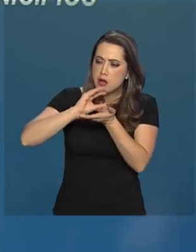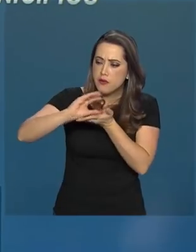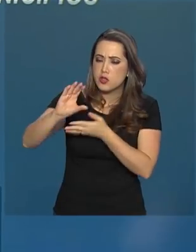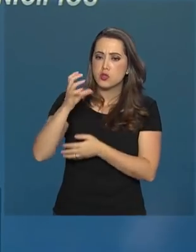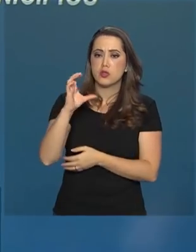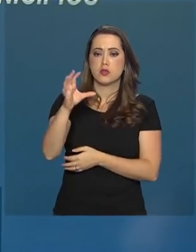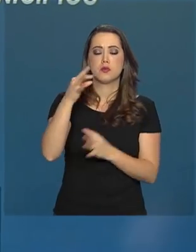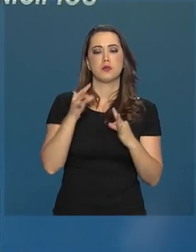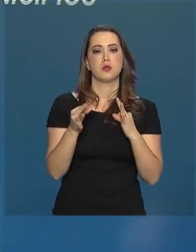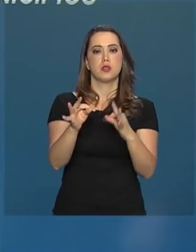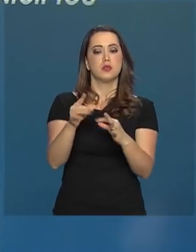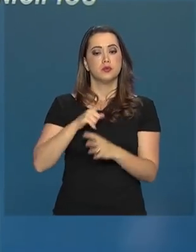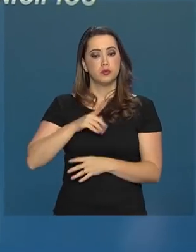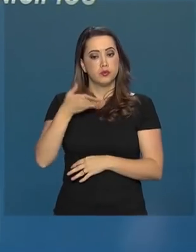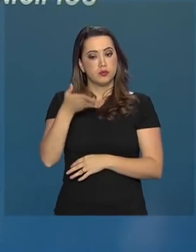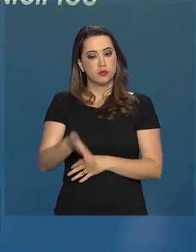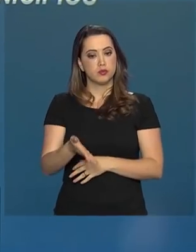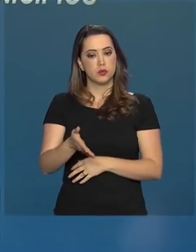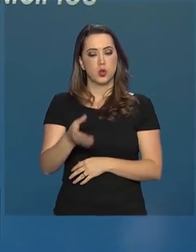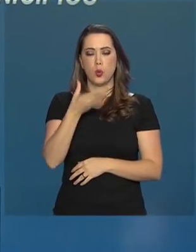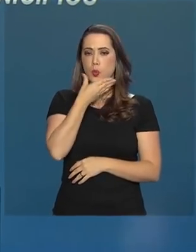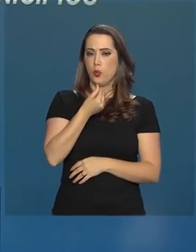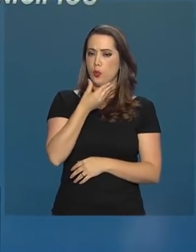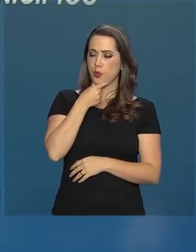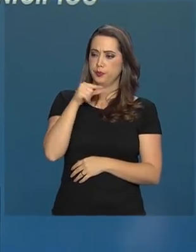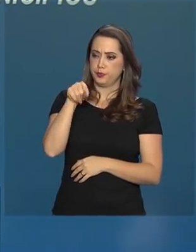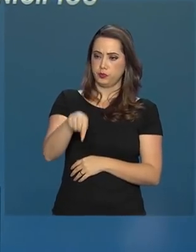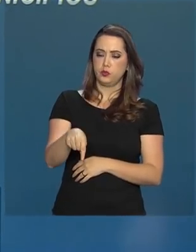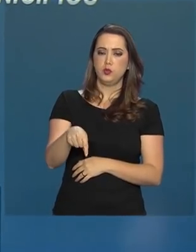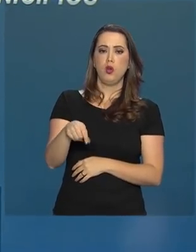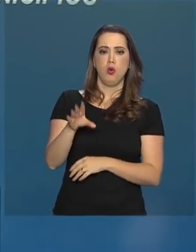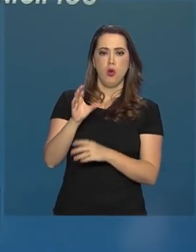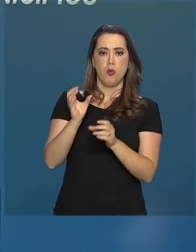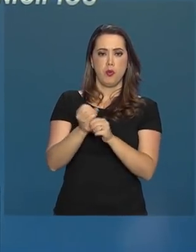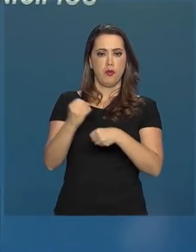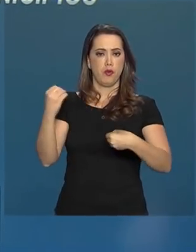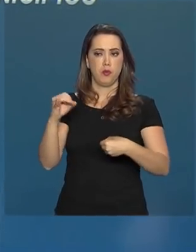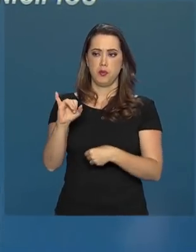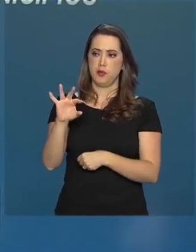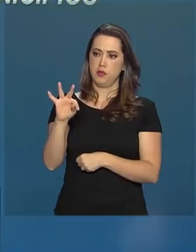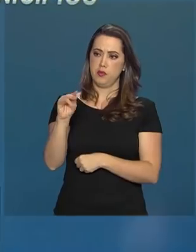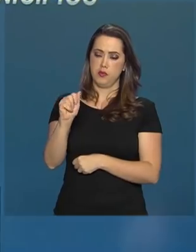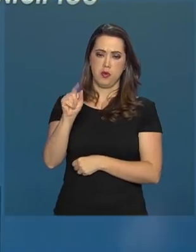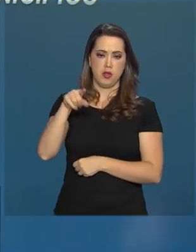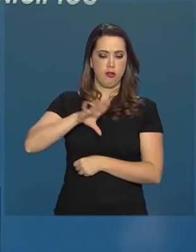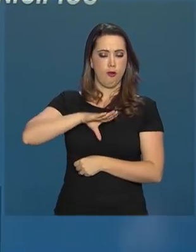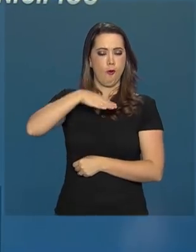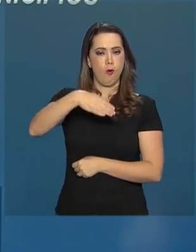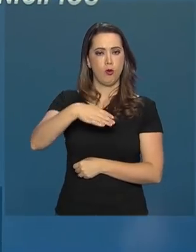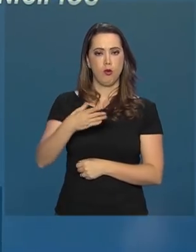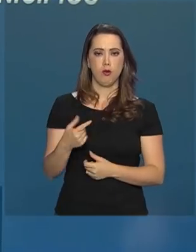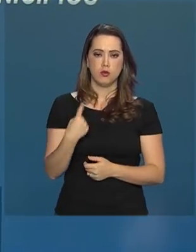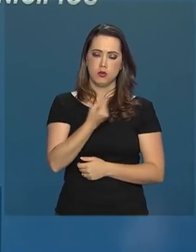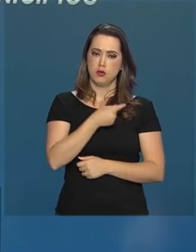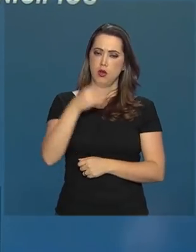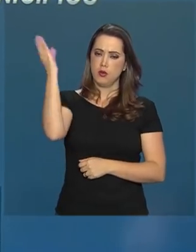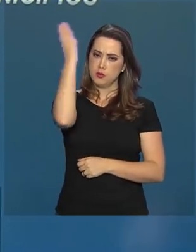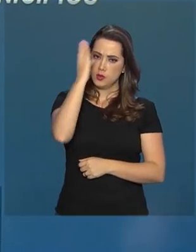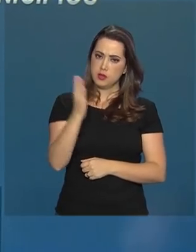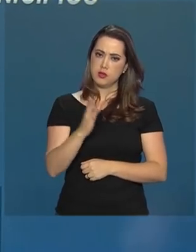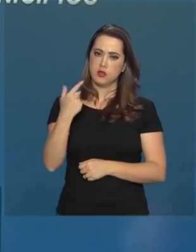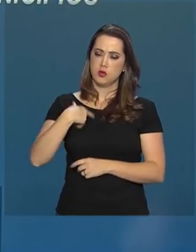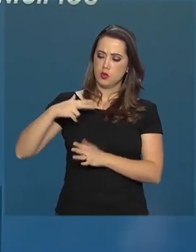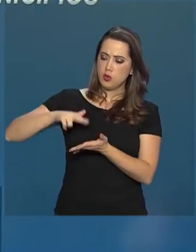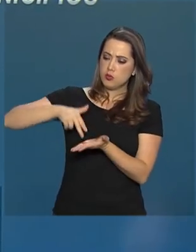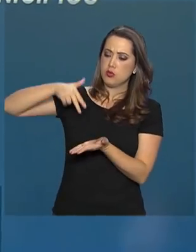e temos aqui um homem formado pelo ITA, um homem que é orgulho de nós brasileiros, nosso